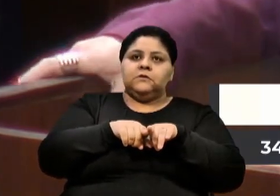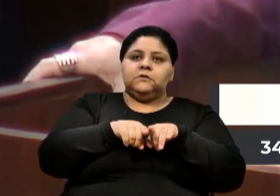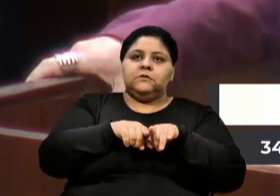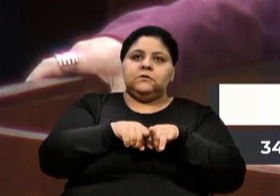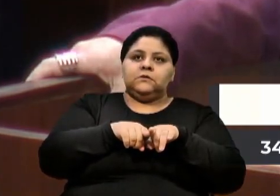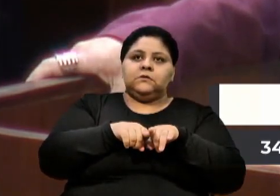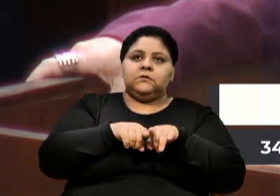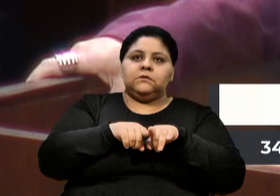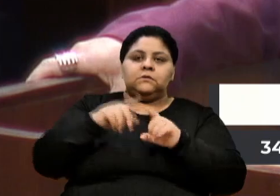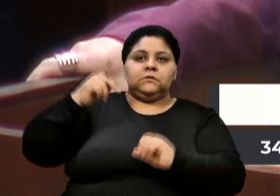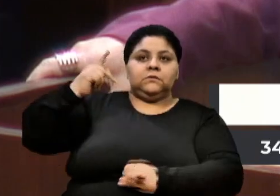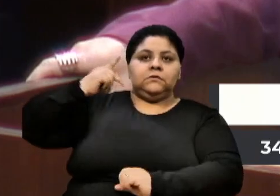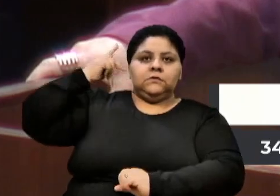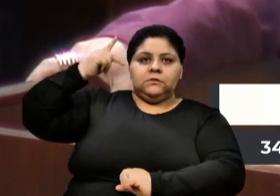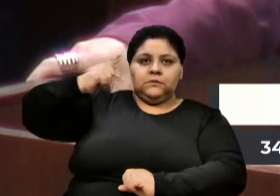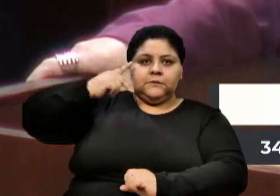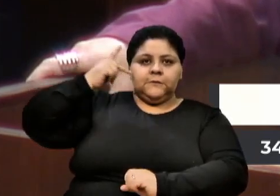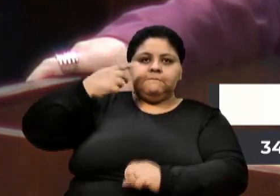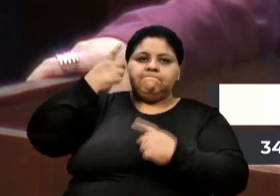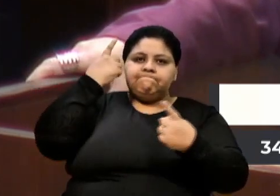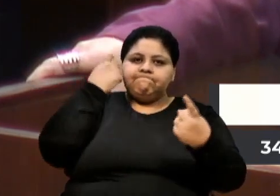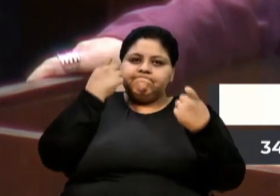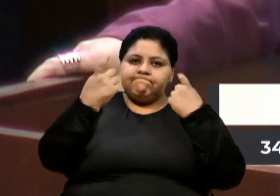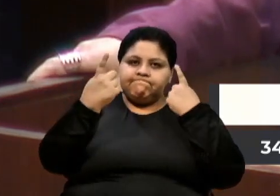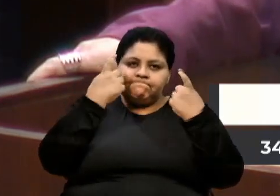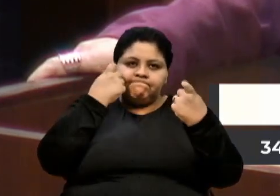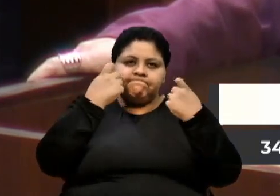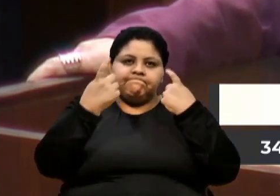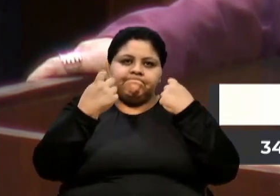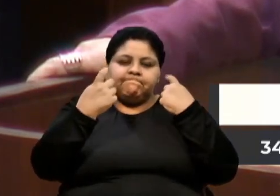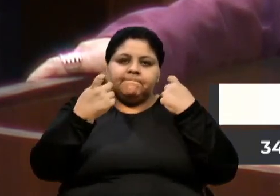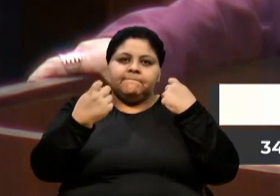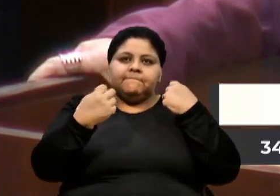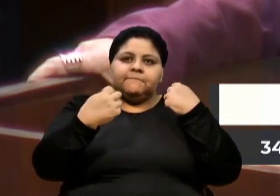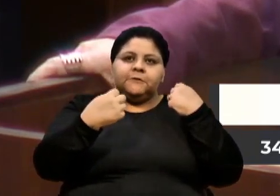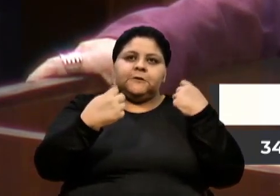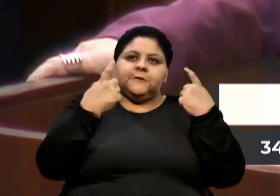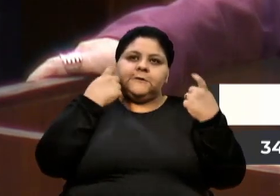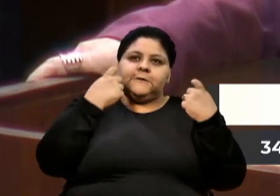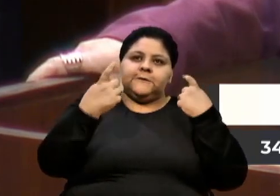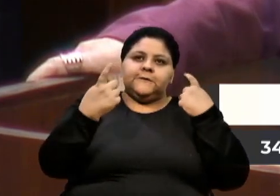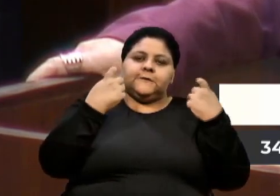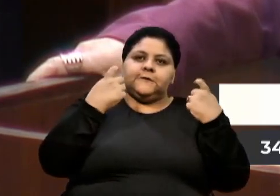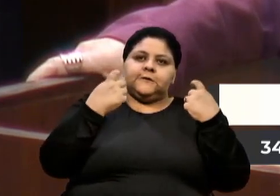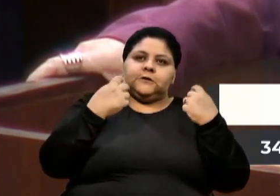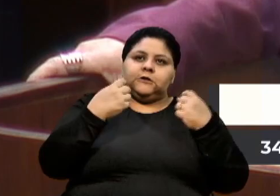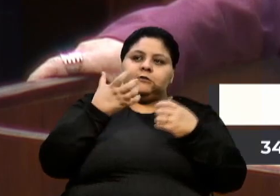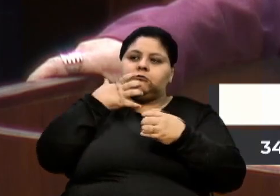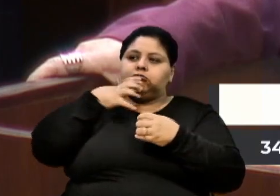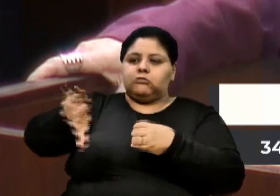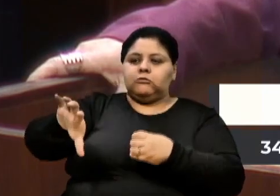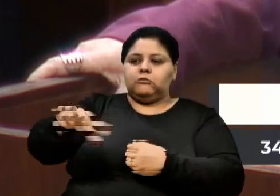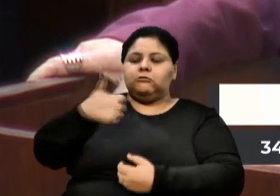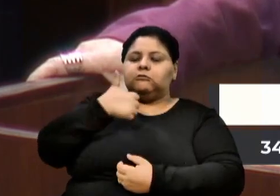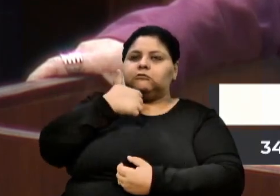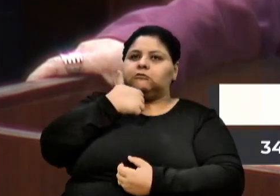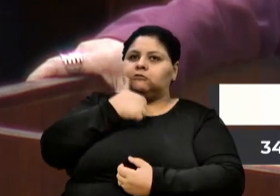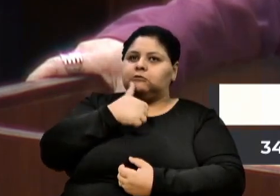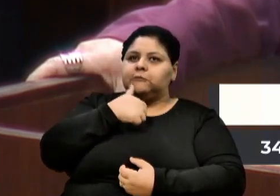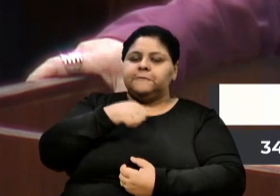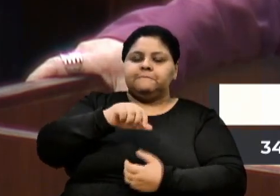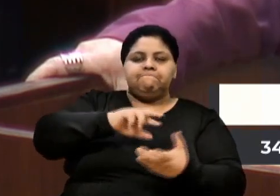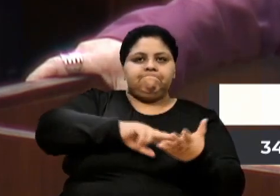política, da violência política de gênero, a violência contra as mulheres são várias,